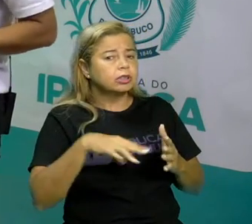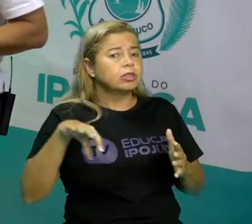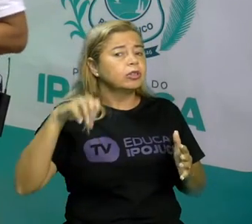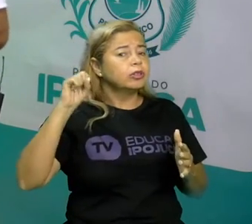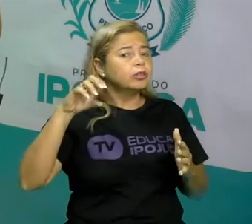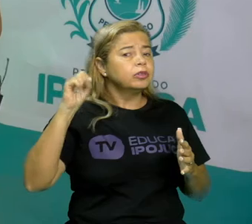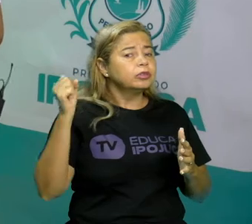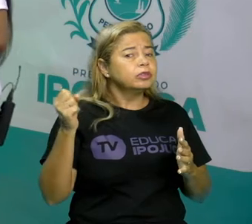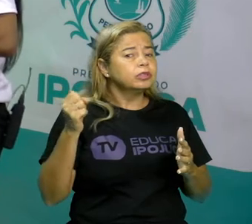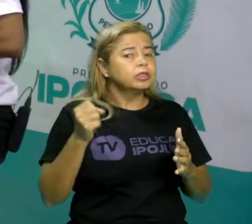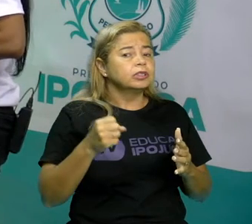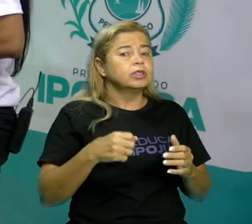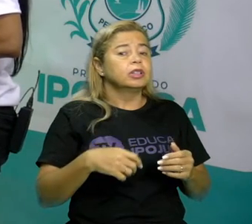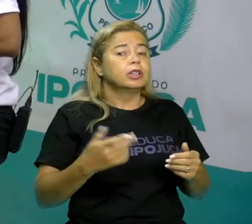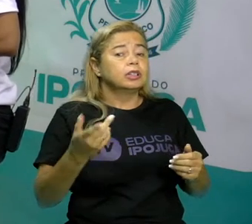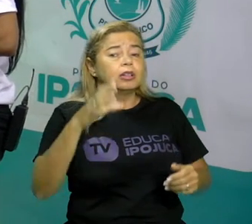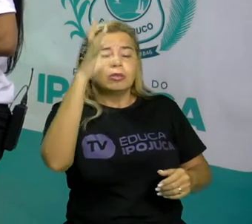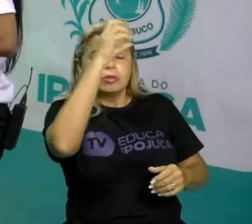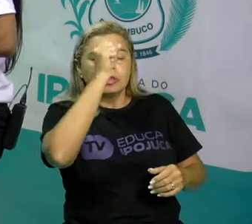Vamos aprender mais um pouco?